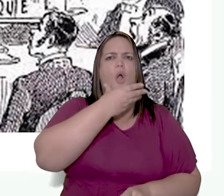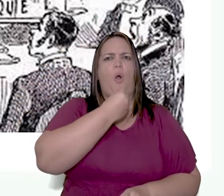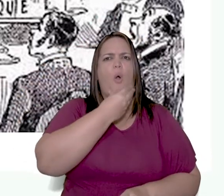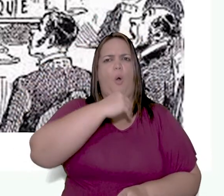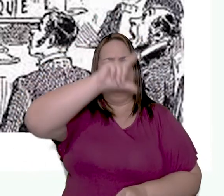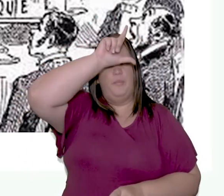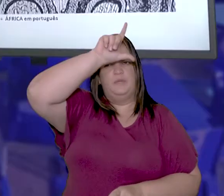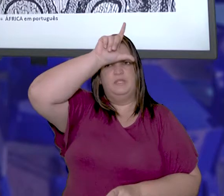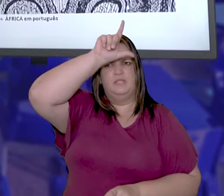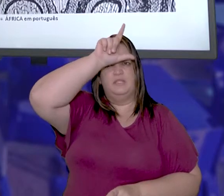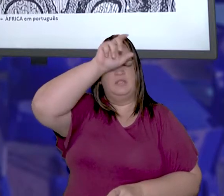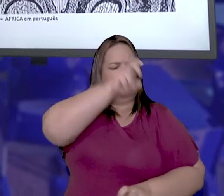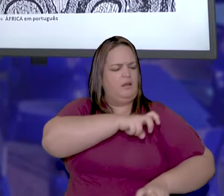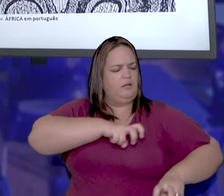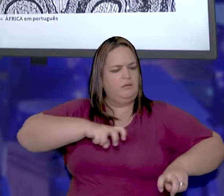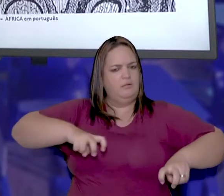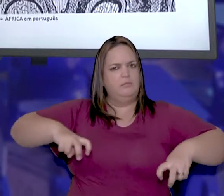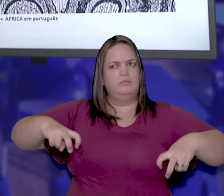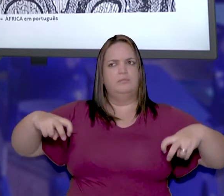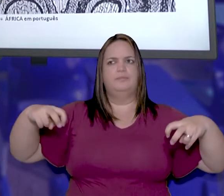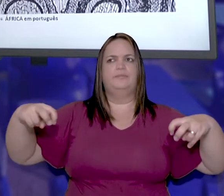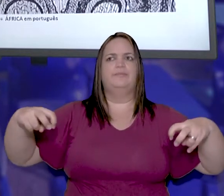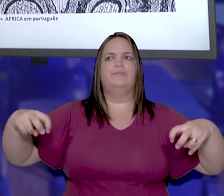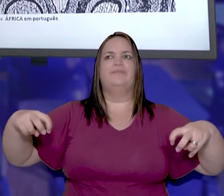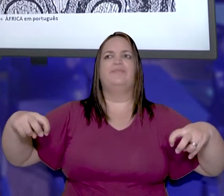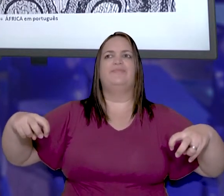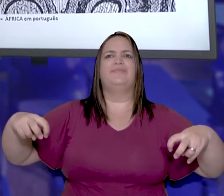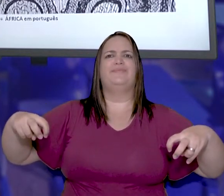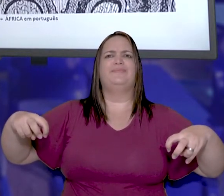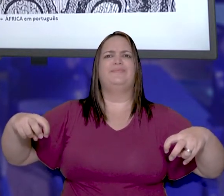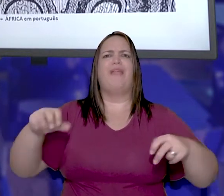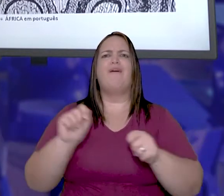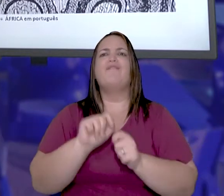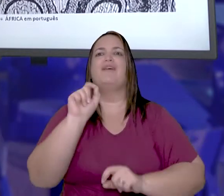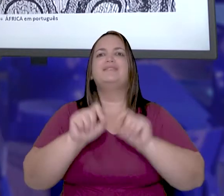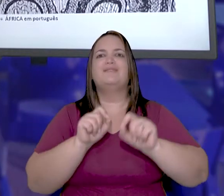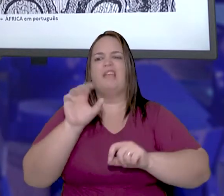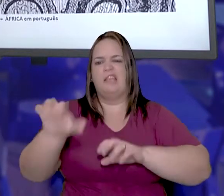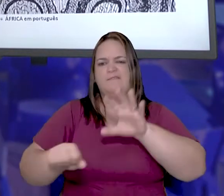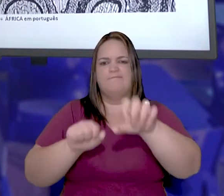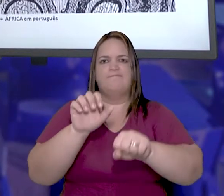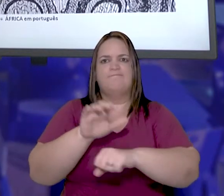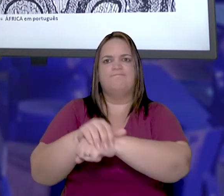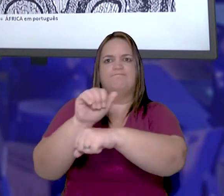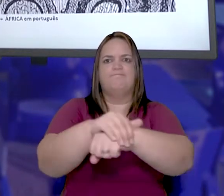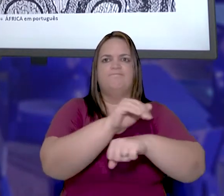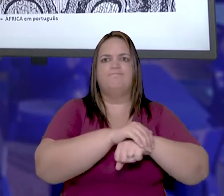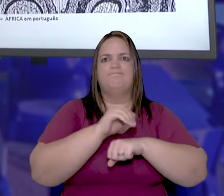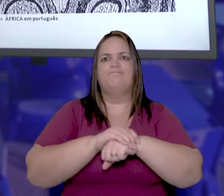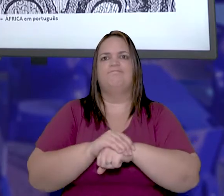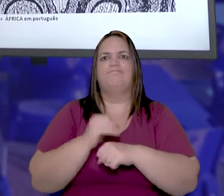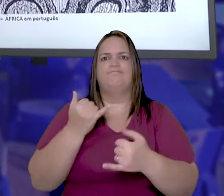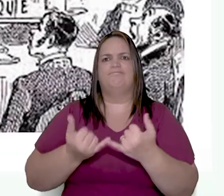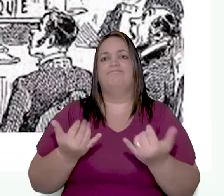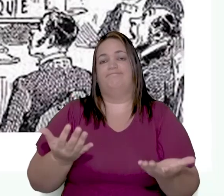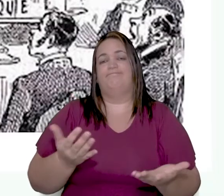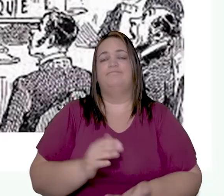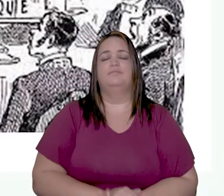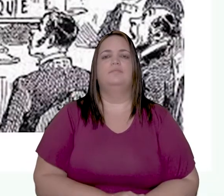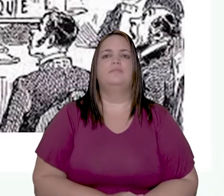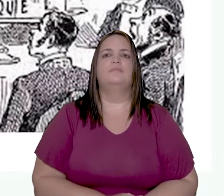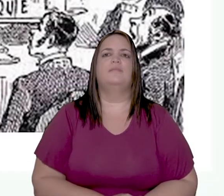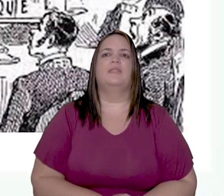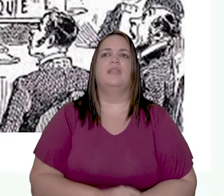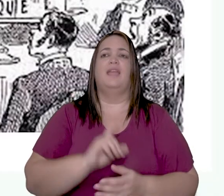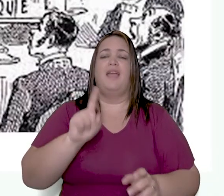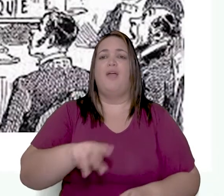África e representantes europeus partindo, ou seja, repartindo